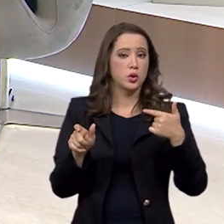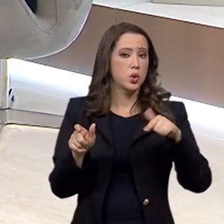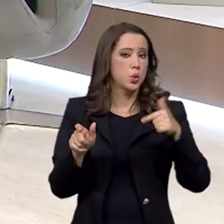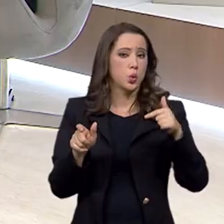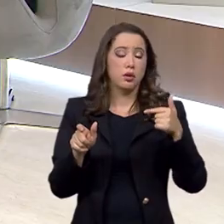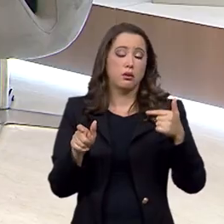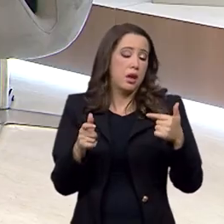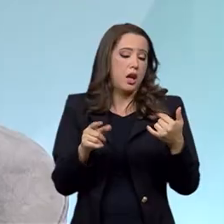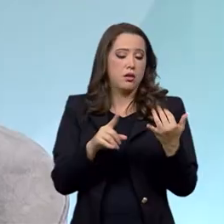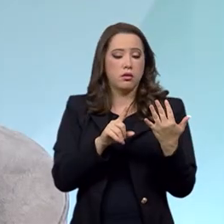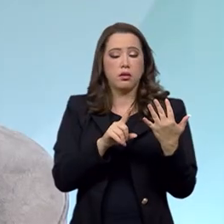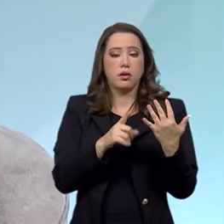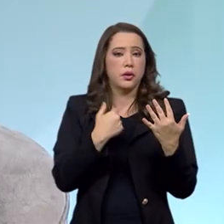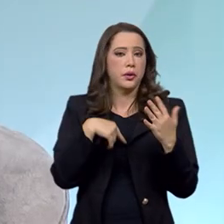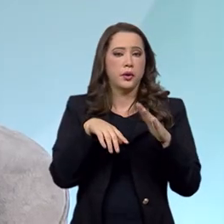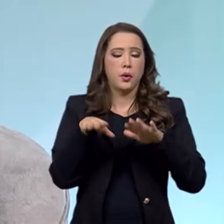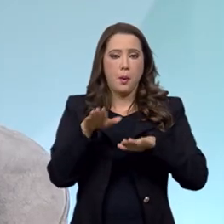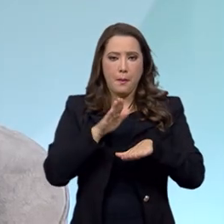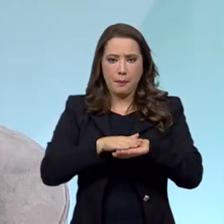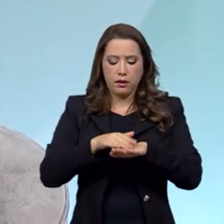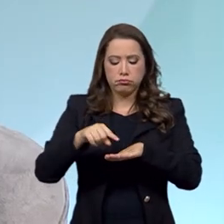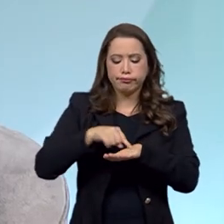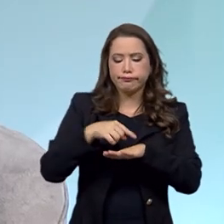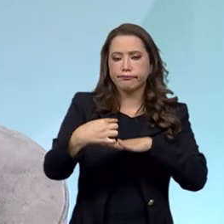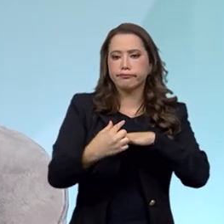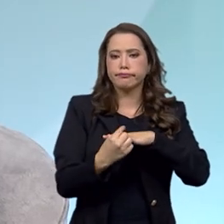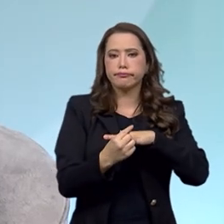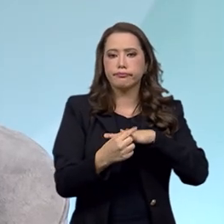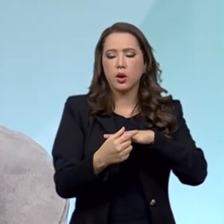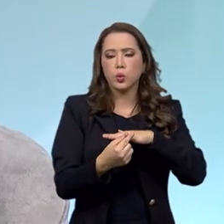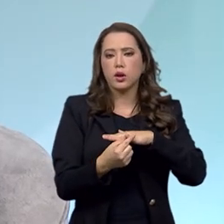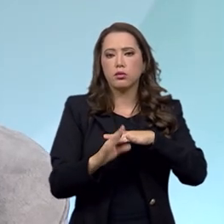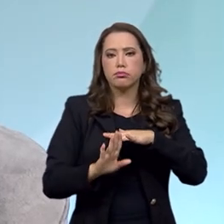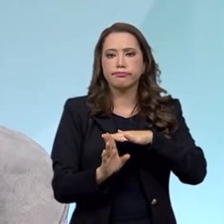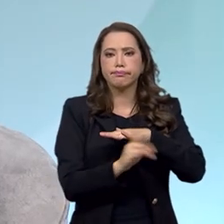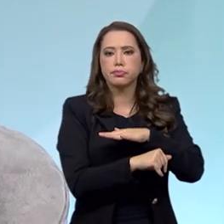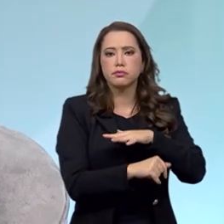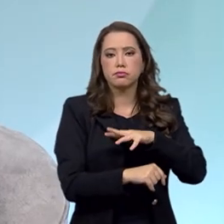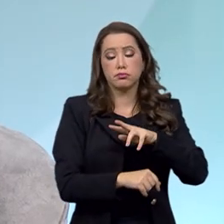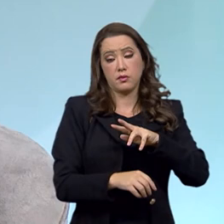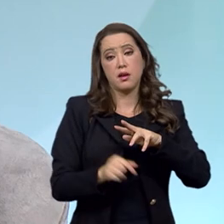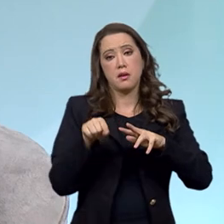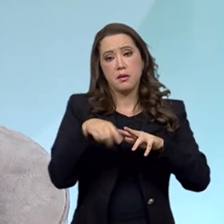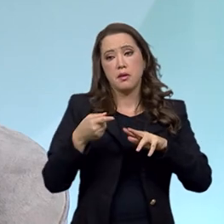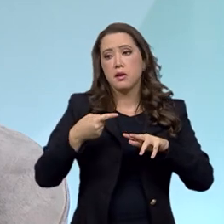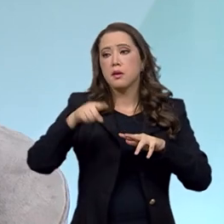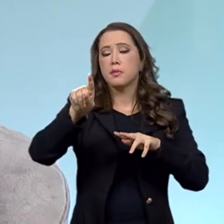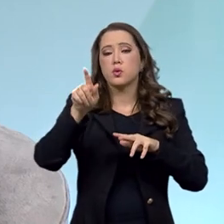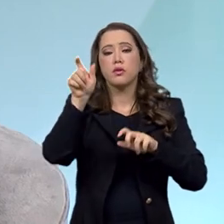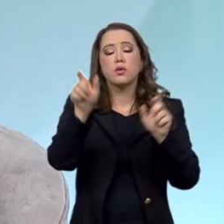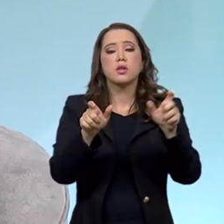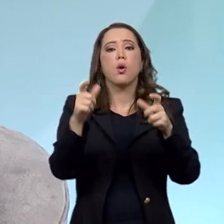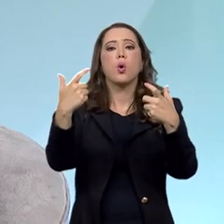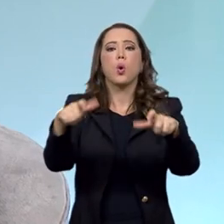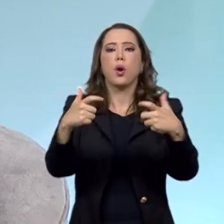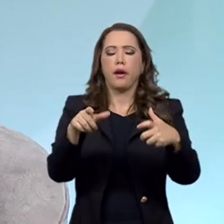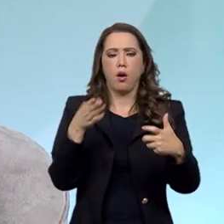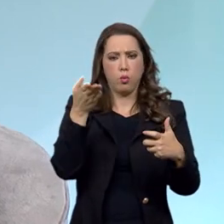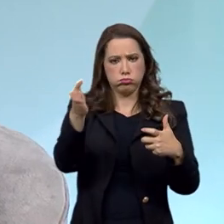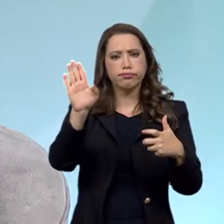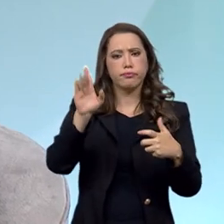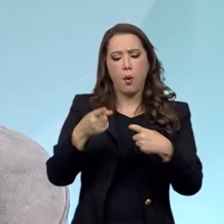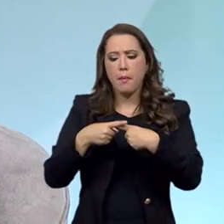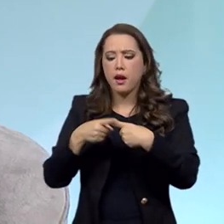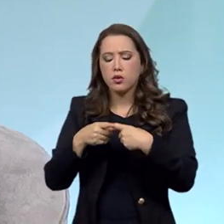dedinho mindinho do pé esquerdo. Se essa pessoa fosse a um ortopedista e ele a examinasse, do ponto de vista